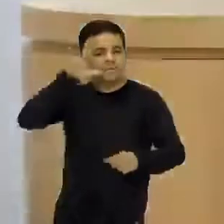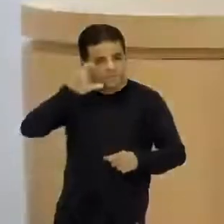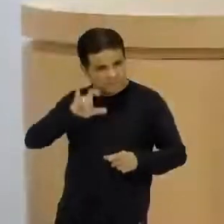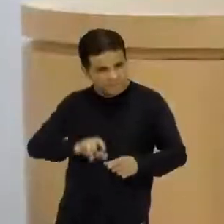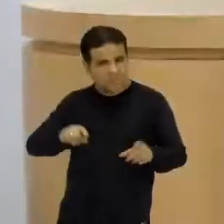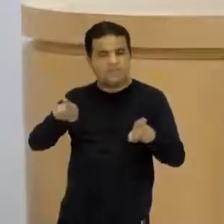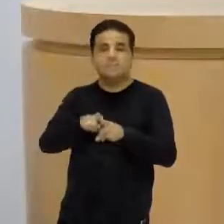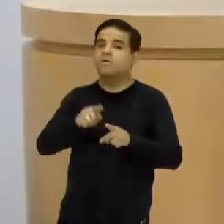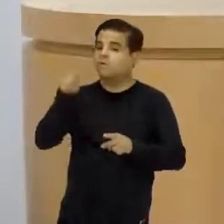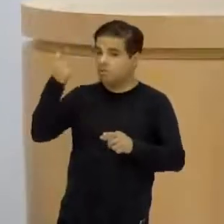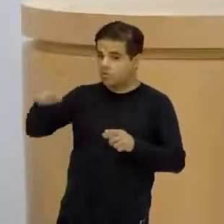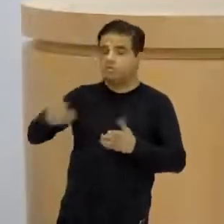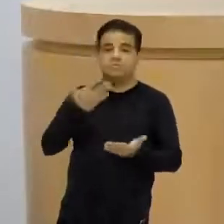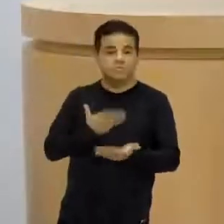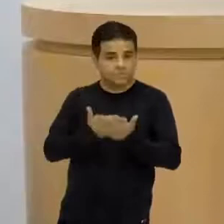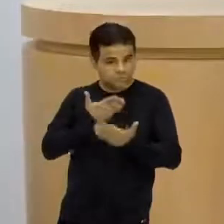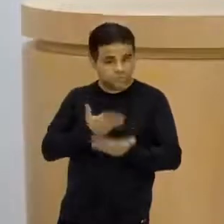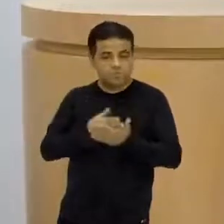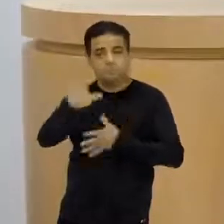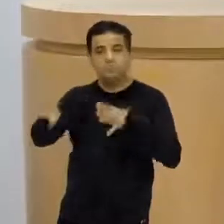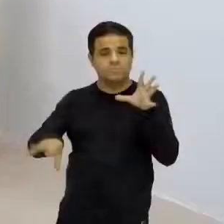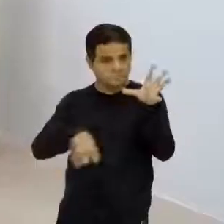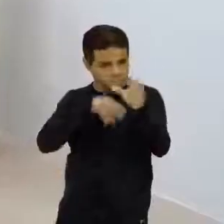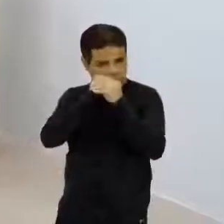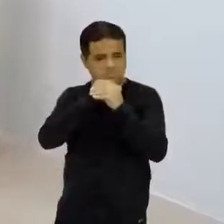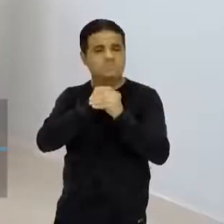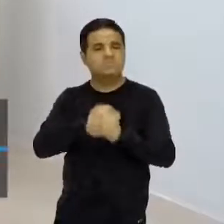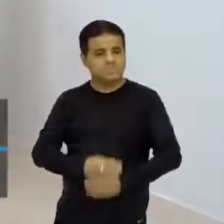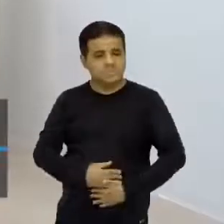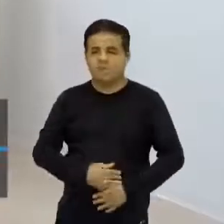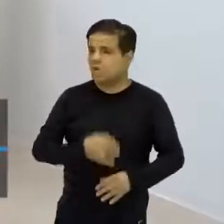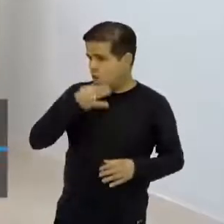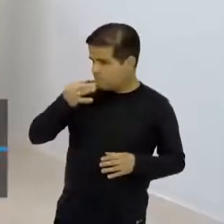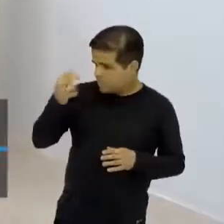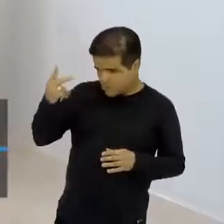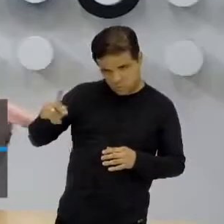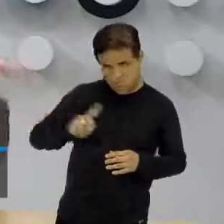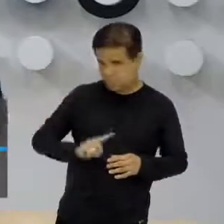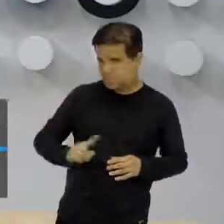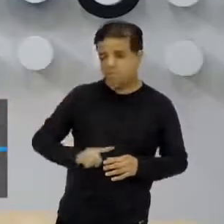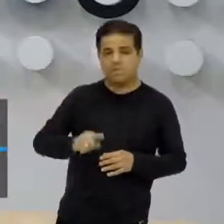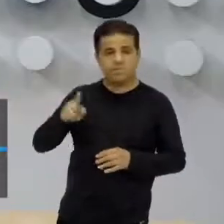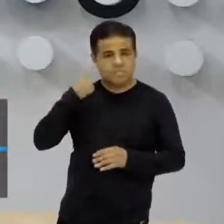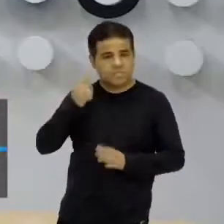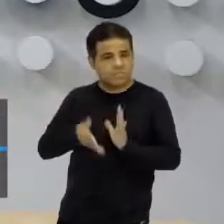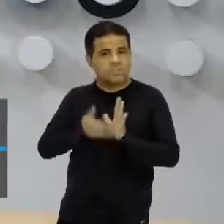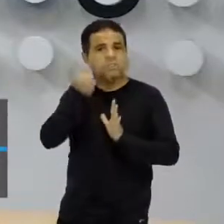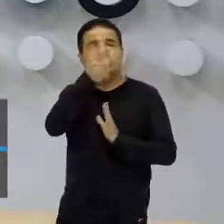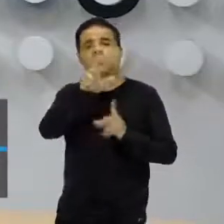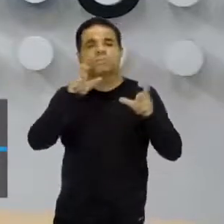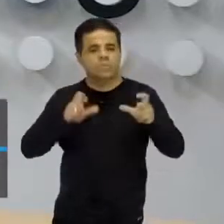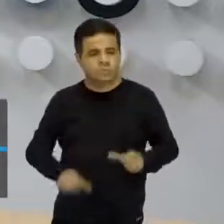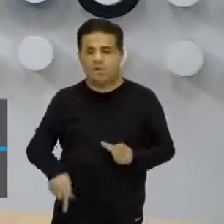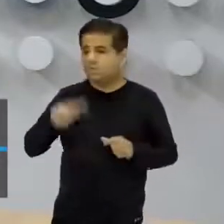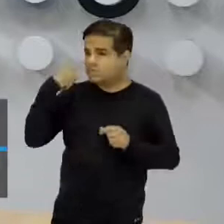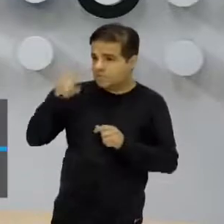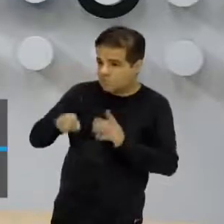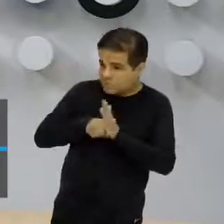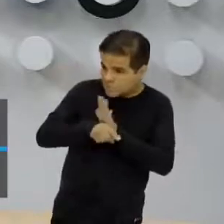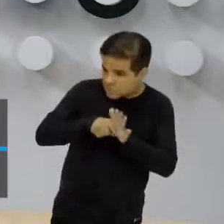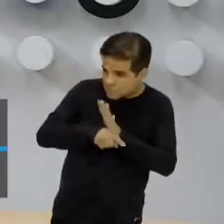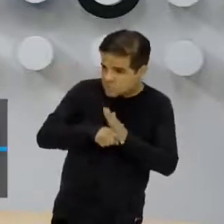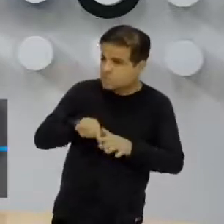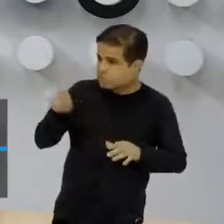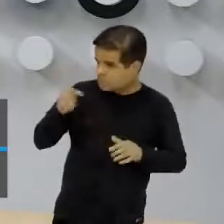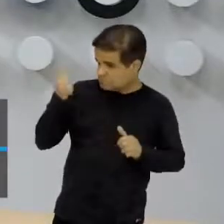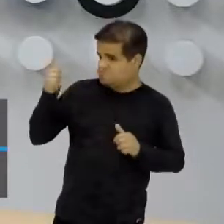agora da Pensilvânia, pra complementar. Nossa, então isso não foi opinião sua. Então, você retirou de algum lugar que você leu, pesquisou. Então, você